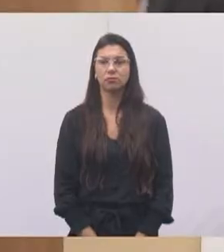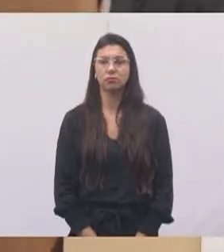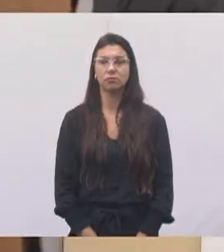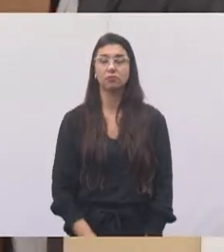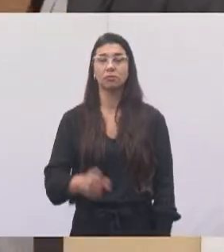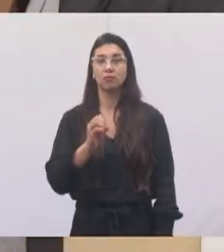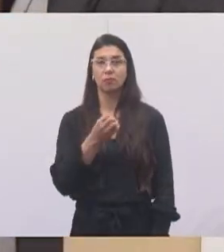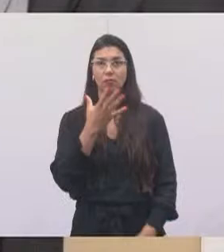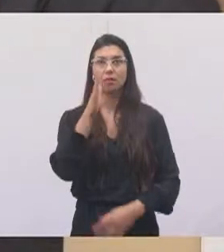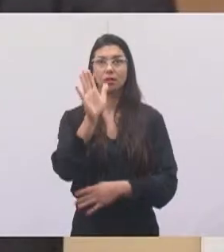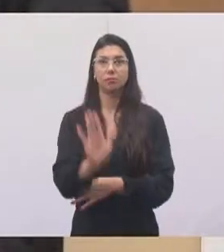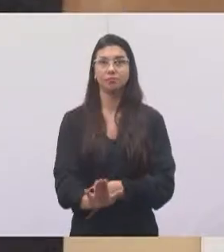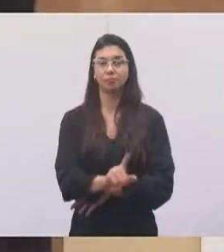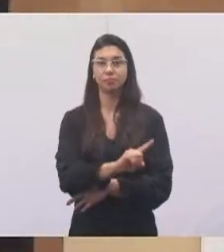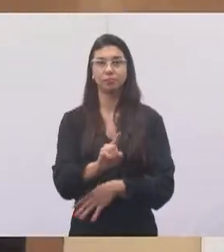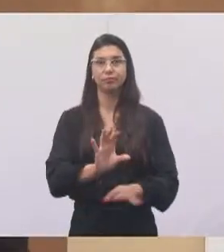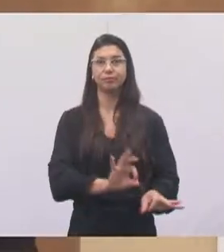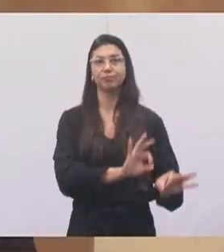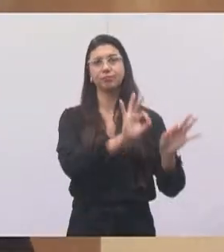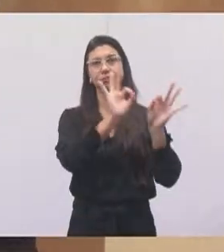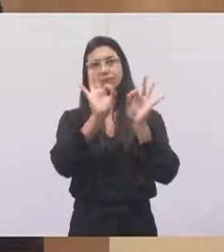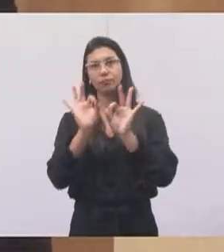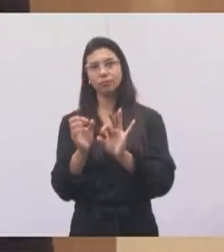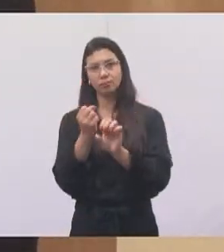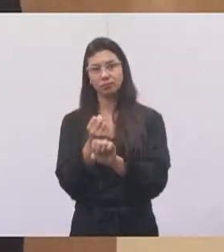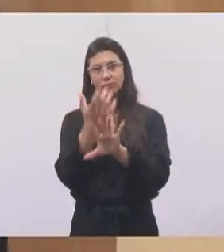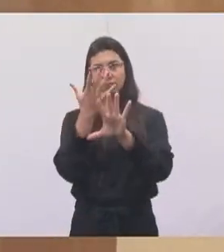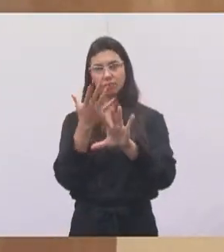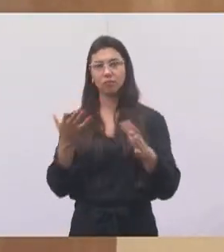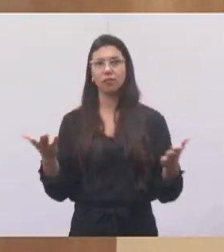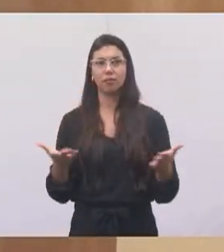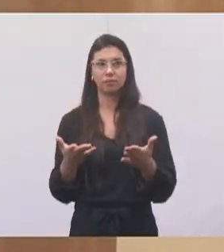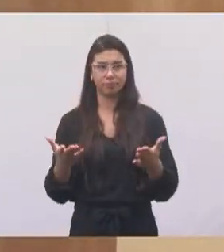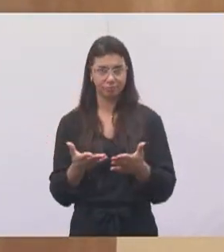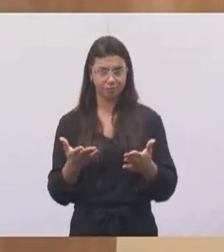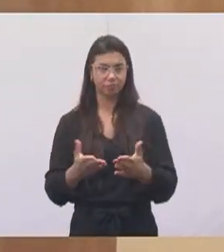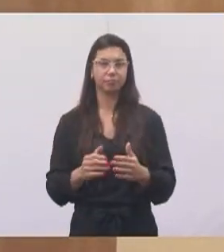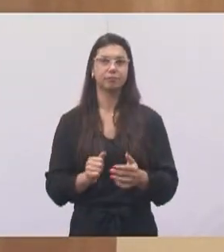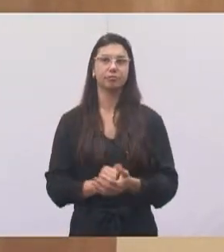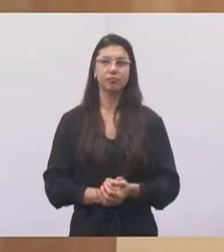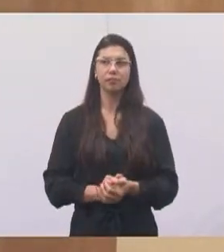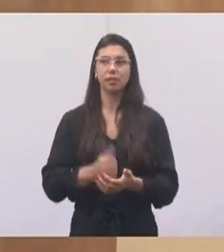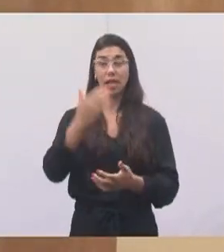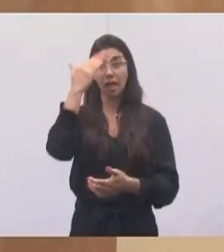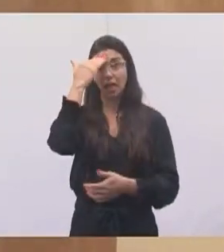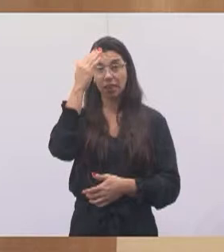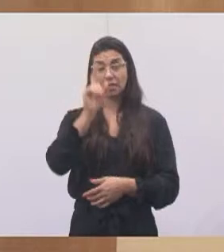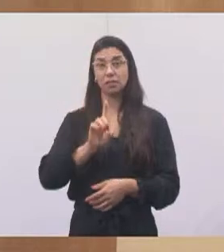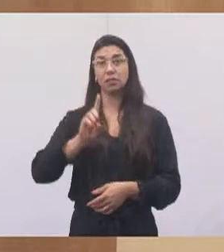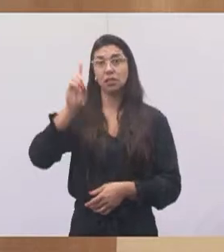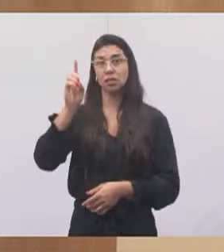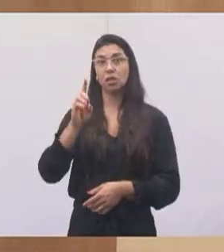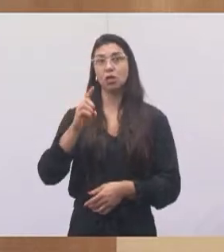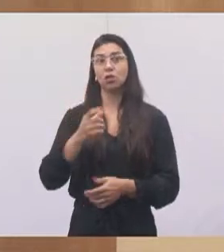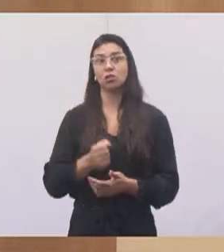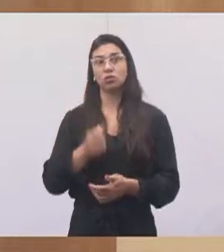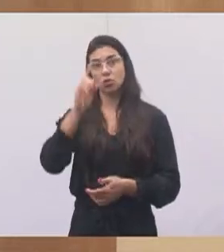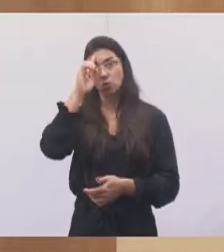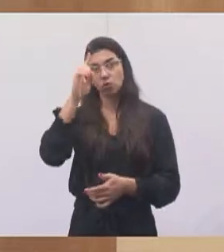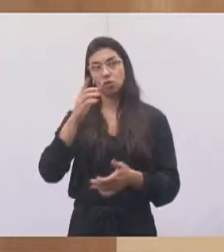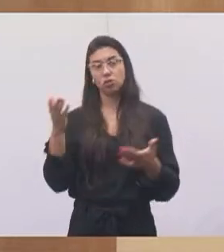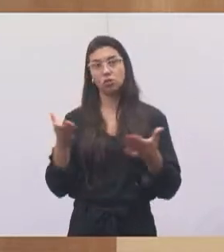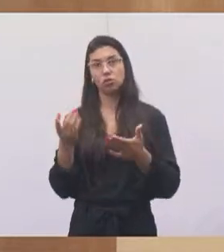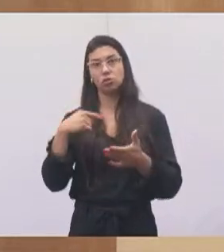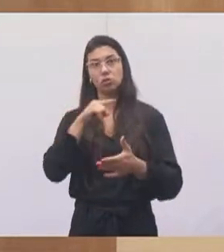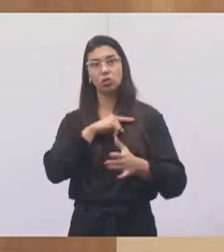Boa tarde a todos que nos assistem ao vivo pela TV Câmara, os internautas, a gente agradece a Deus por mais um dia de hoje de estarmos aqui